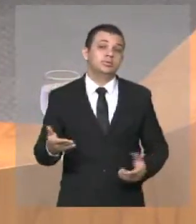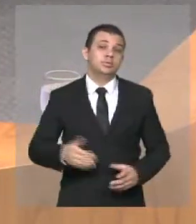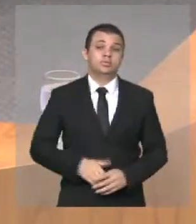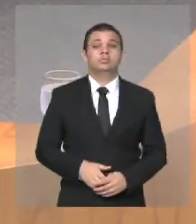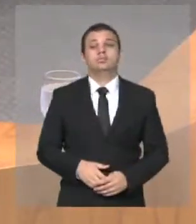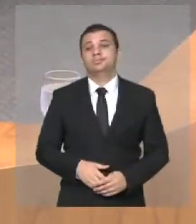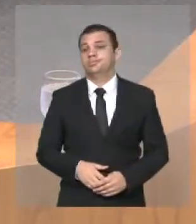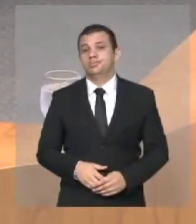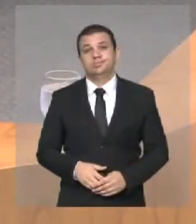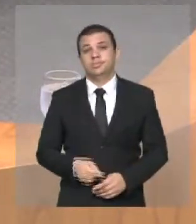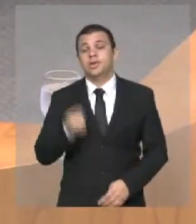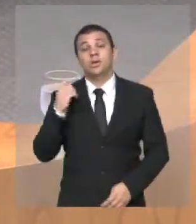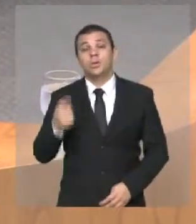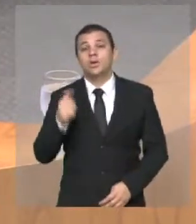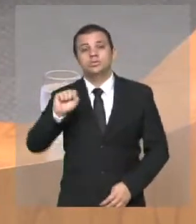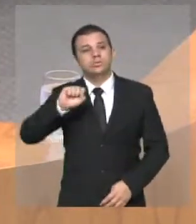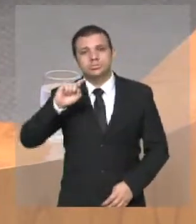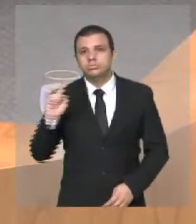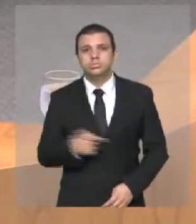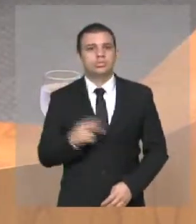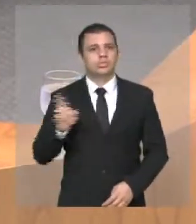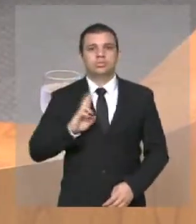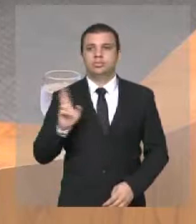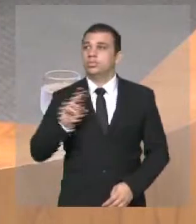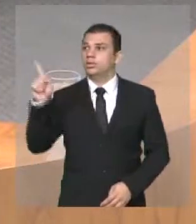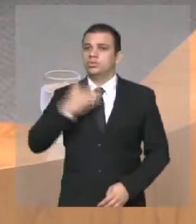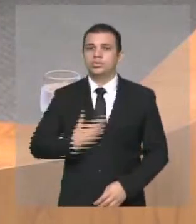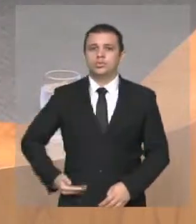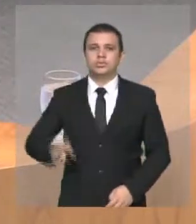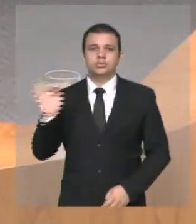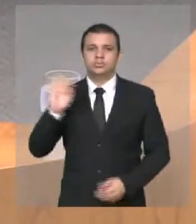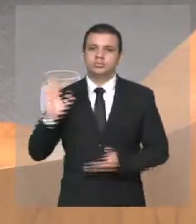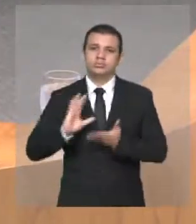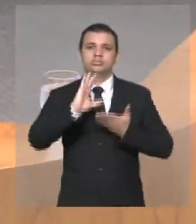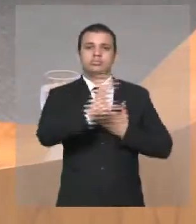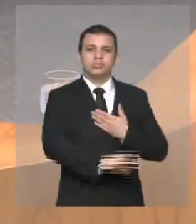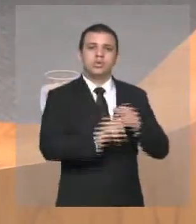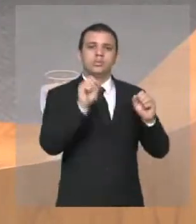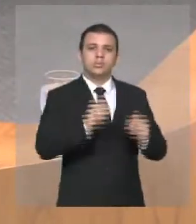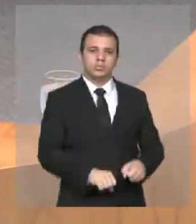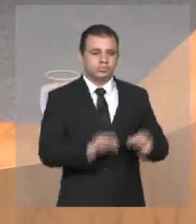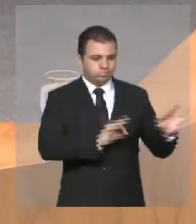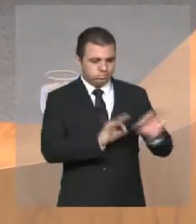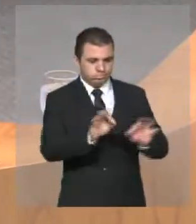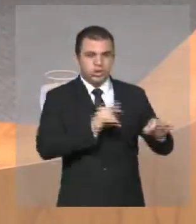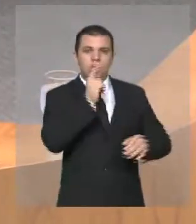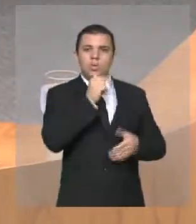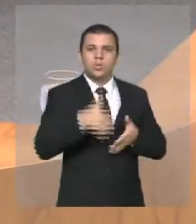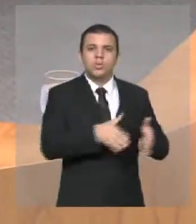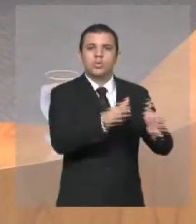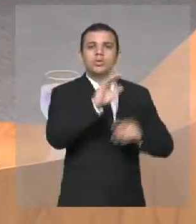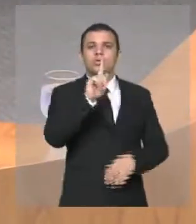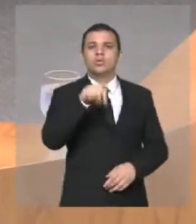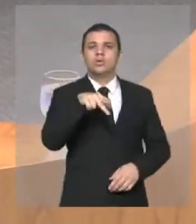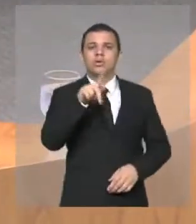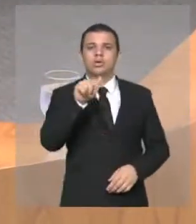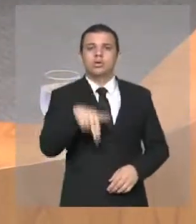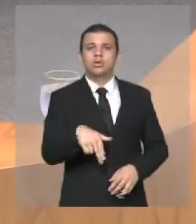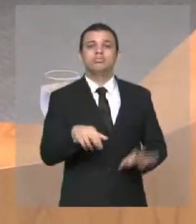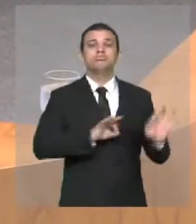quase oito milhões de reais, destinado pelo governo federal para revitalização e canalização do Rio Gangã, e nada foi feito.